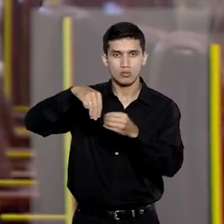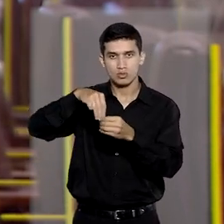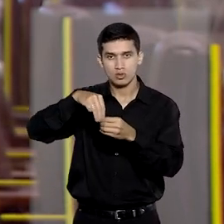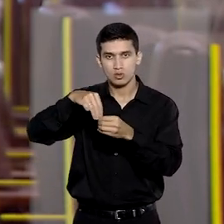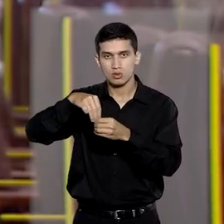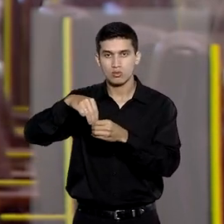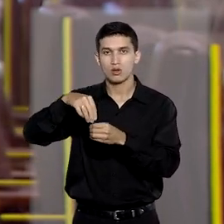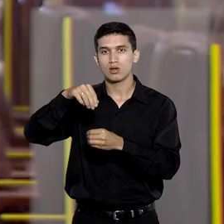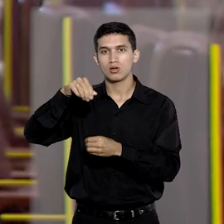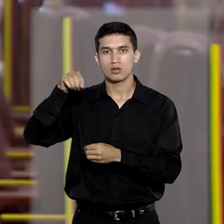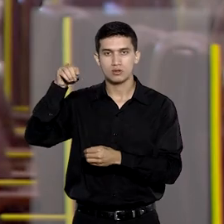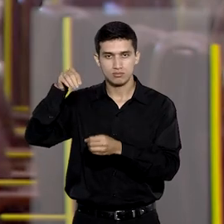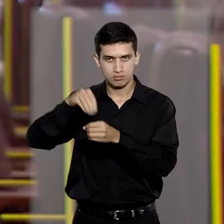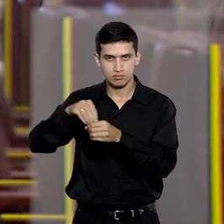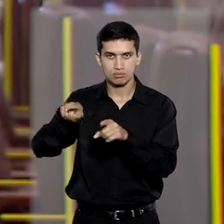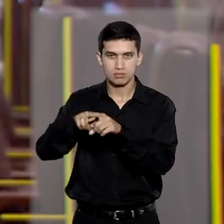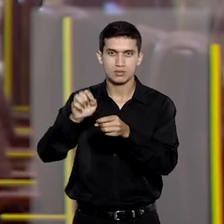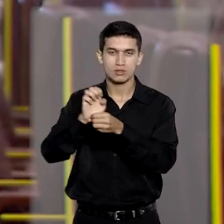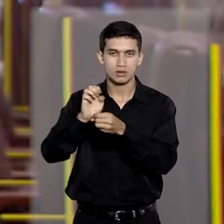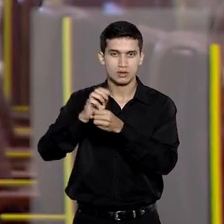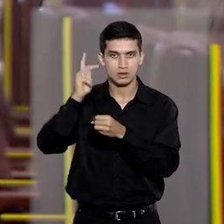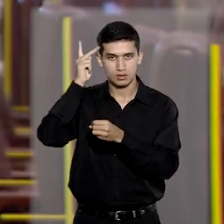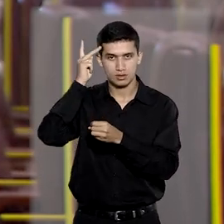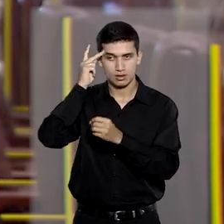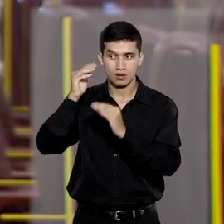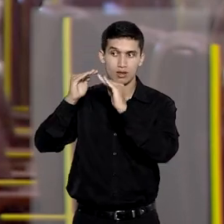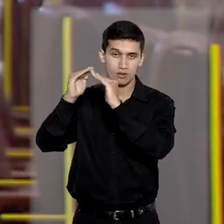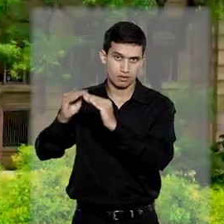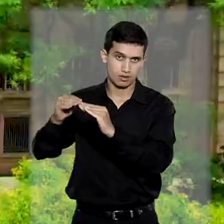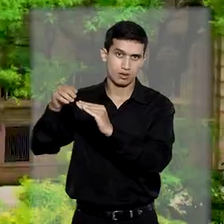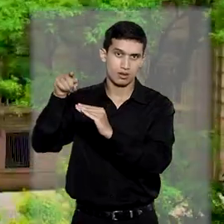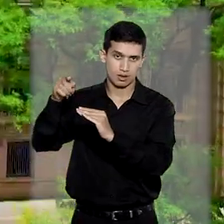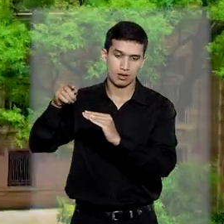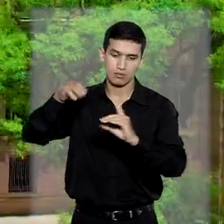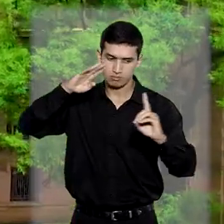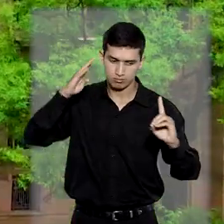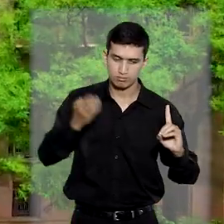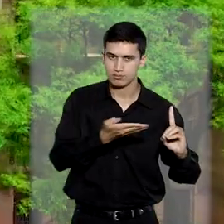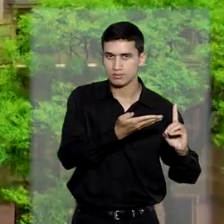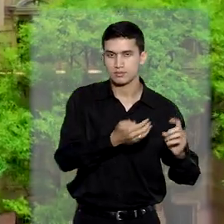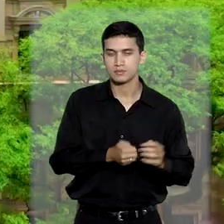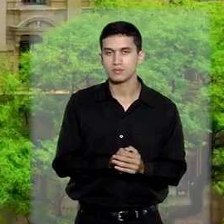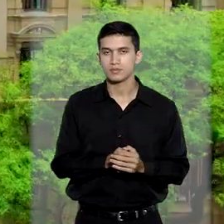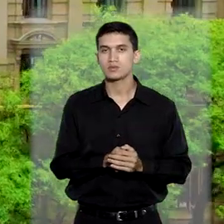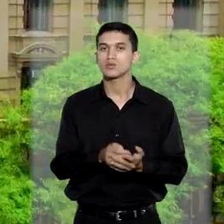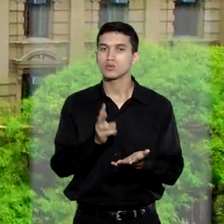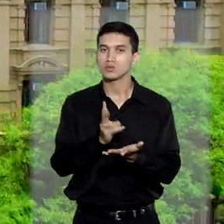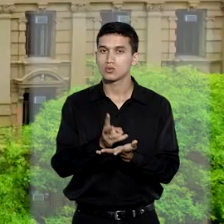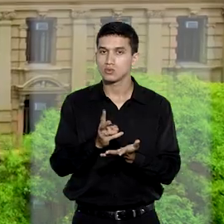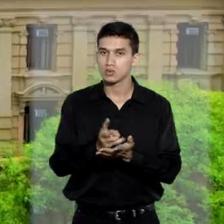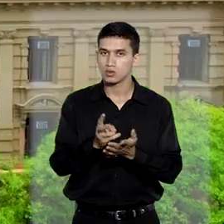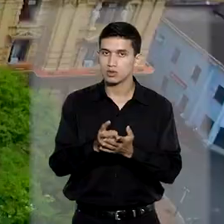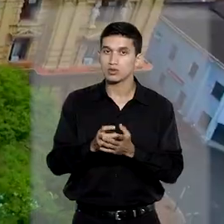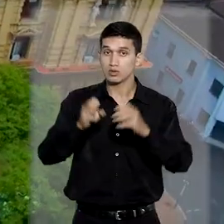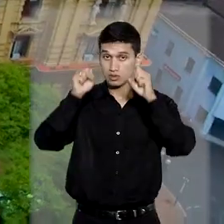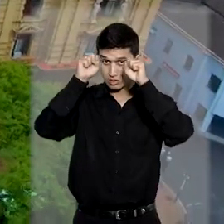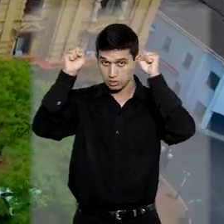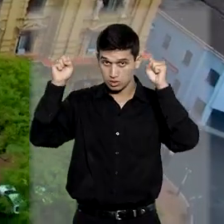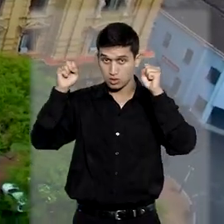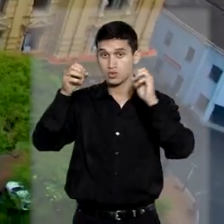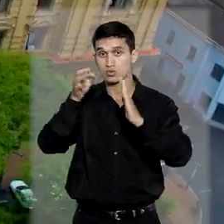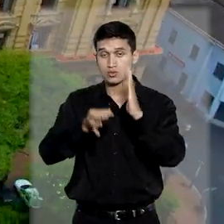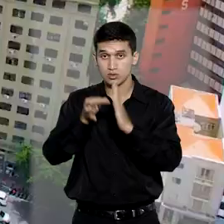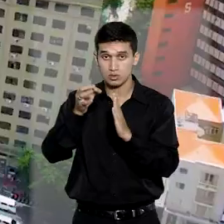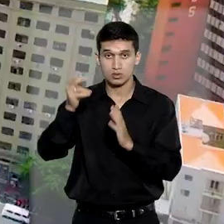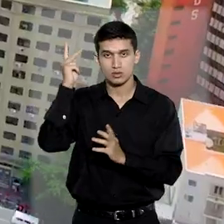Nogueira, também no estado de São Paulo, onde mora o réu. A decisão foi mantida pelo Tribunal de Justiça de São Paulo, para o